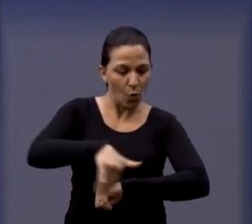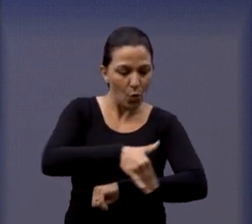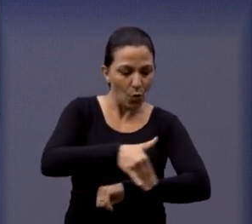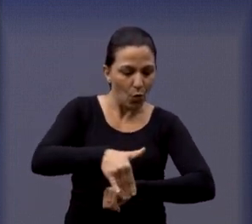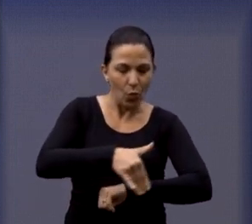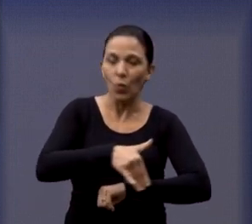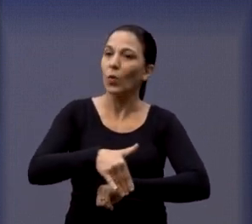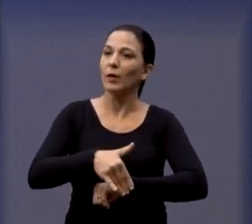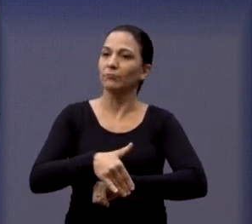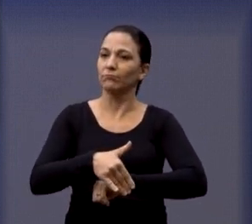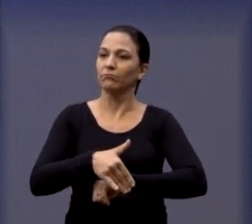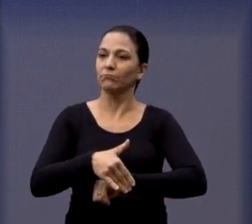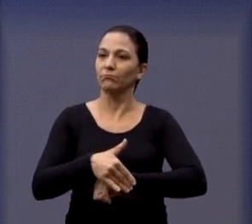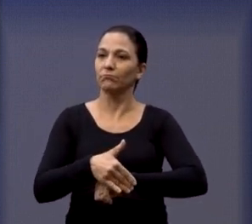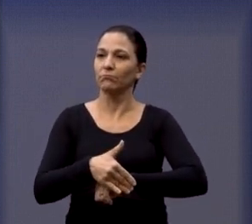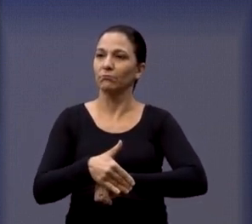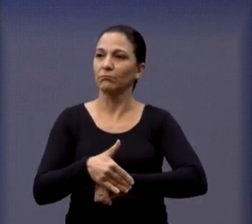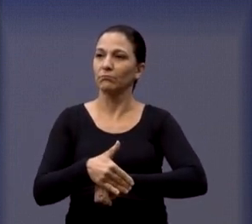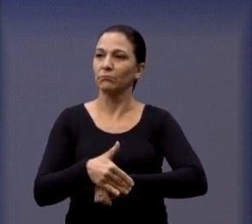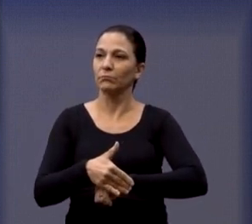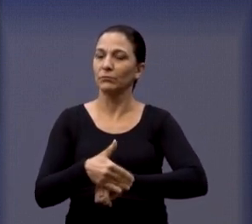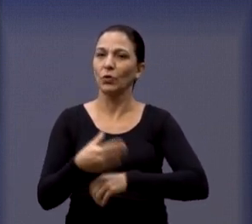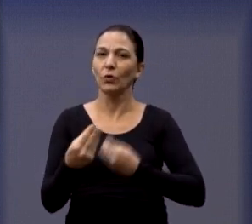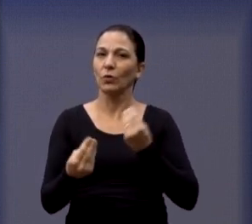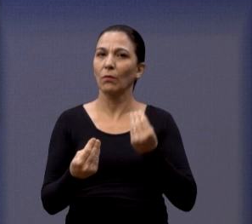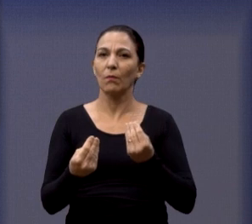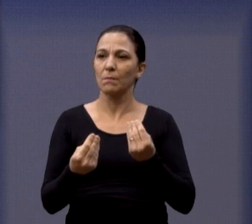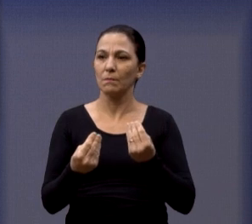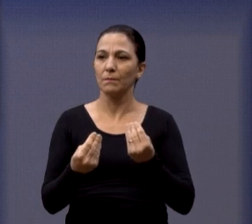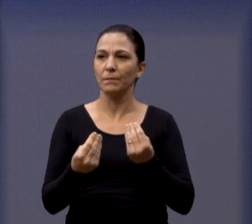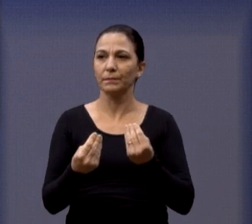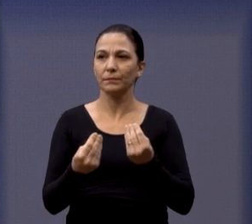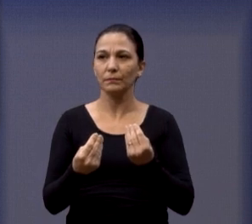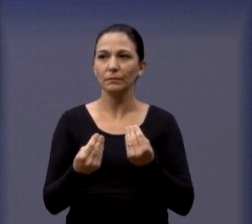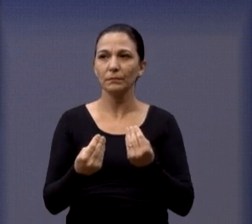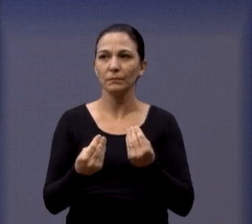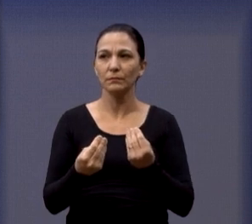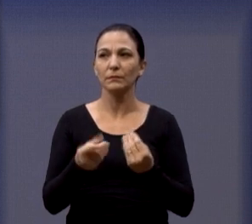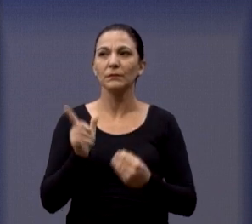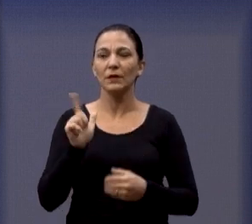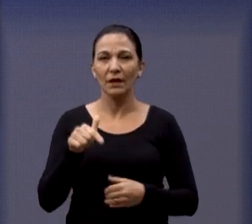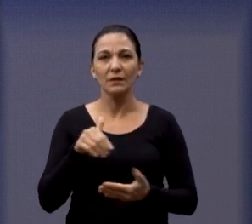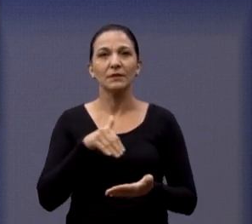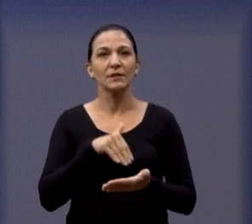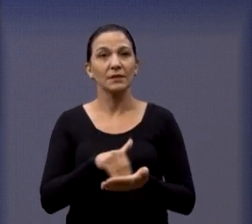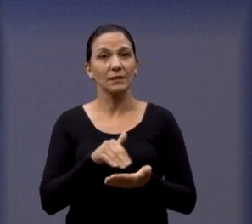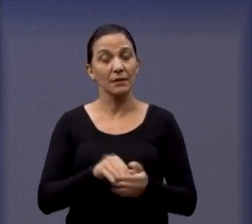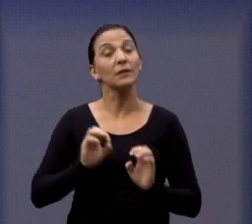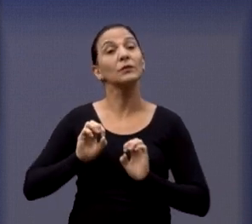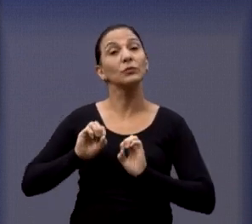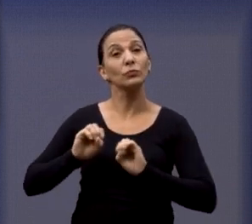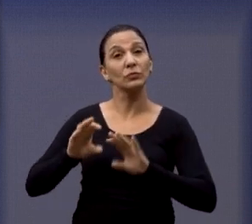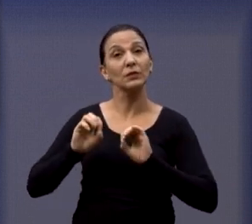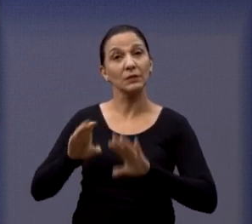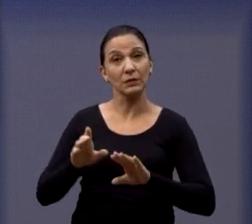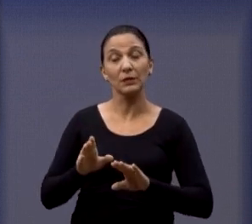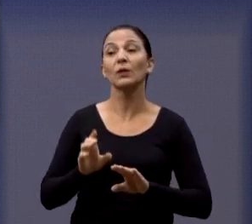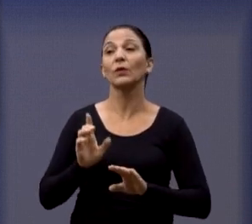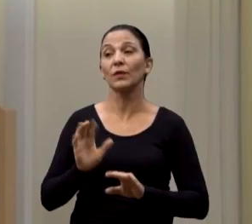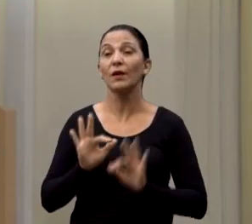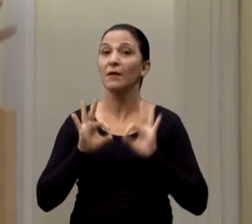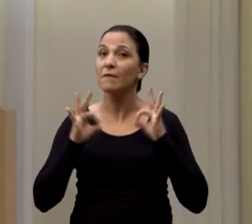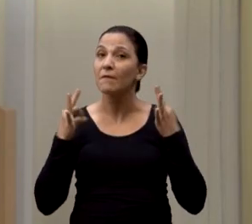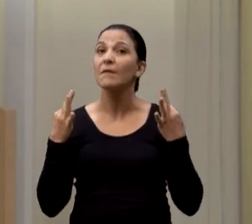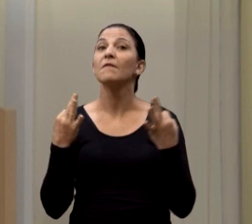Na lombada. Na sarjeta. O caso já foi encaminhado para a Secretaria de Educação. A família, de